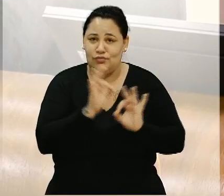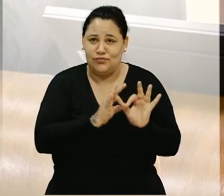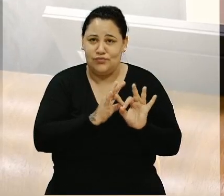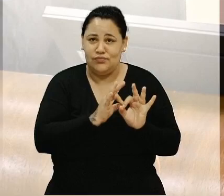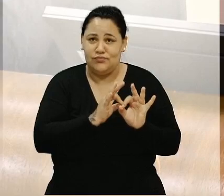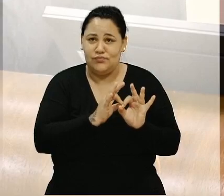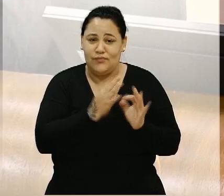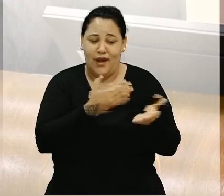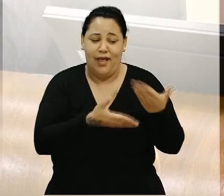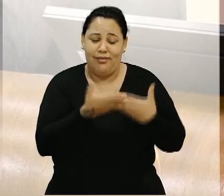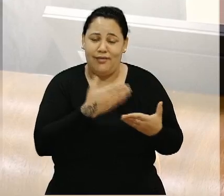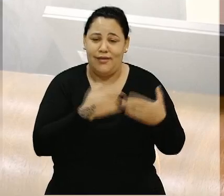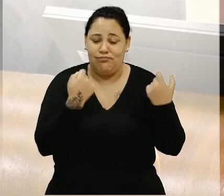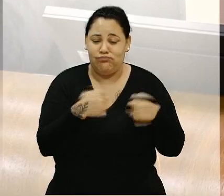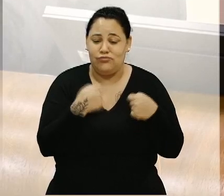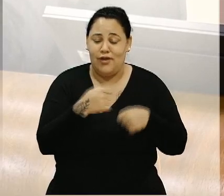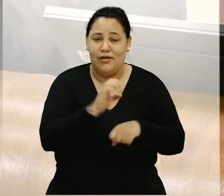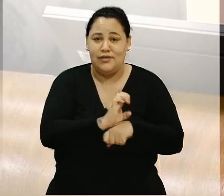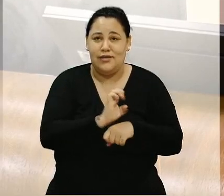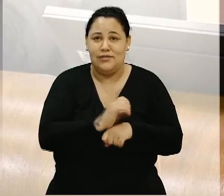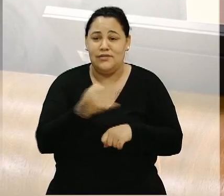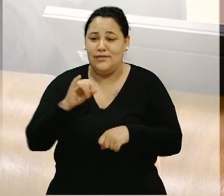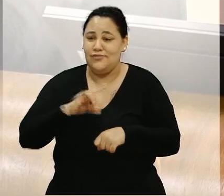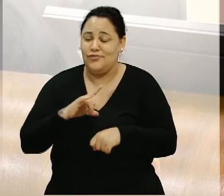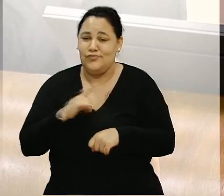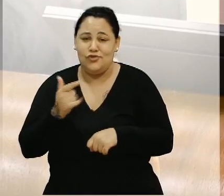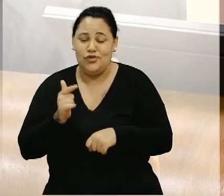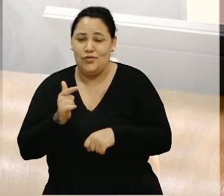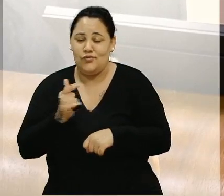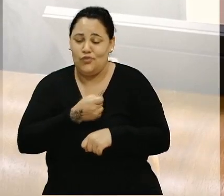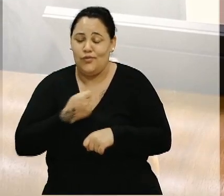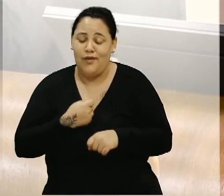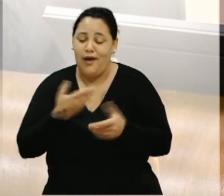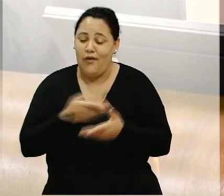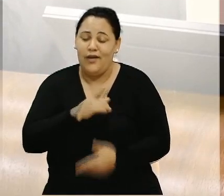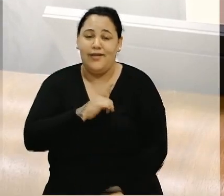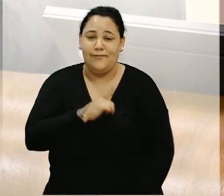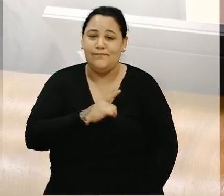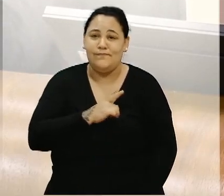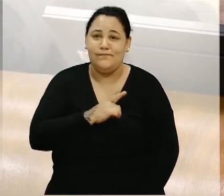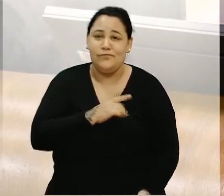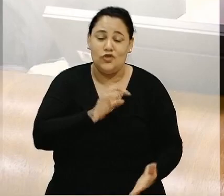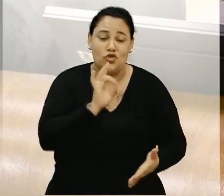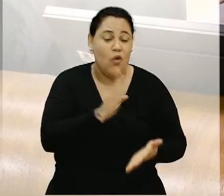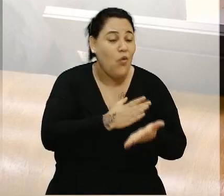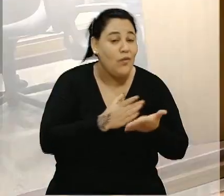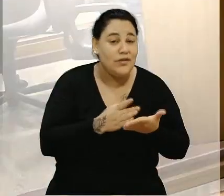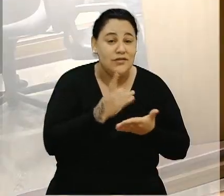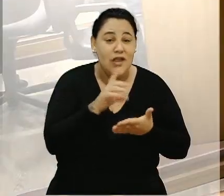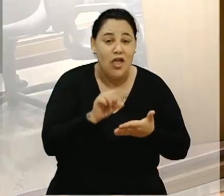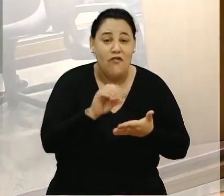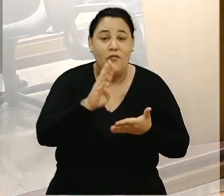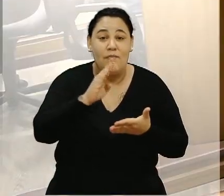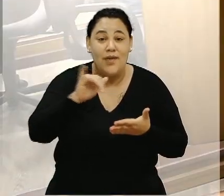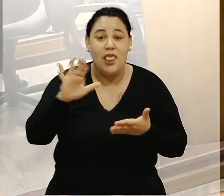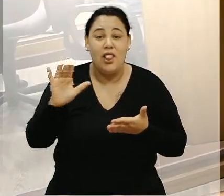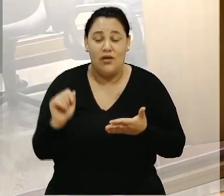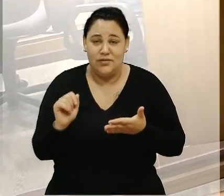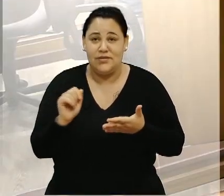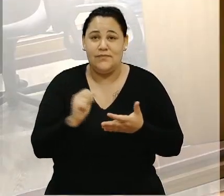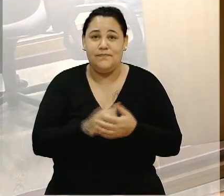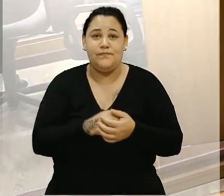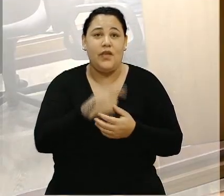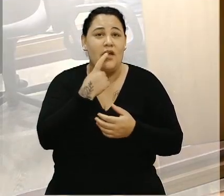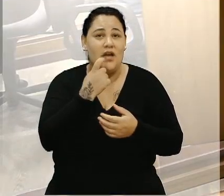se não existia um número agora, ele existe. 19 bilhões de reais inicialmente. Obrigado, vereador Filipe. A vereadora Rosi vai pegar a parte do